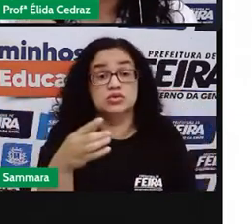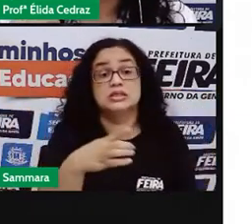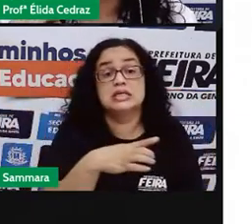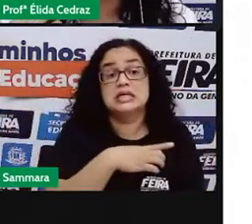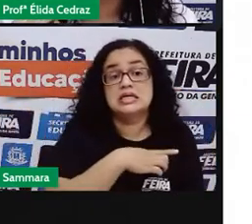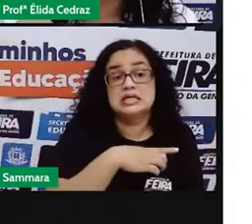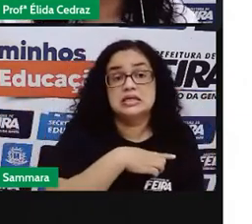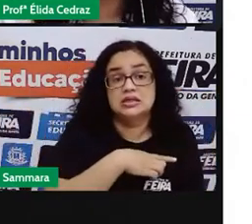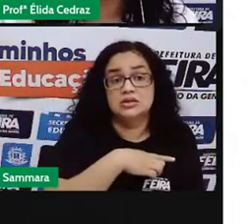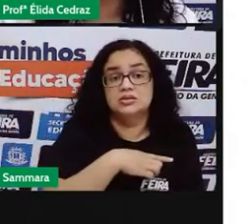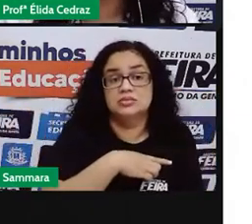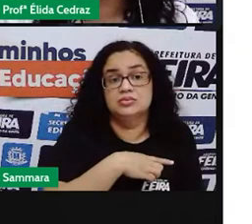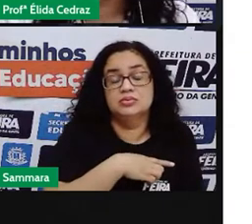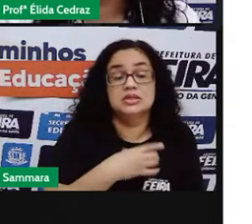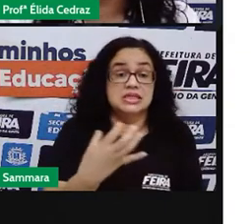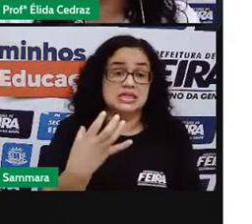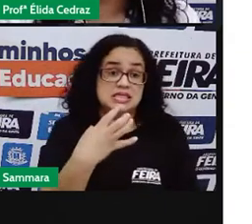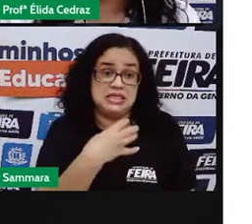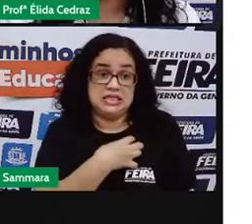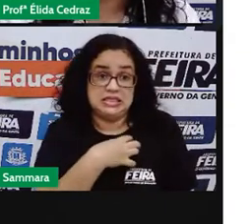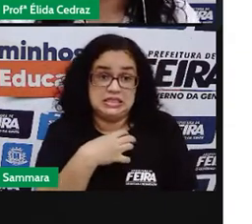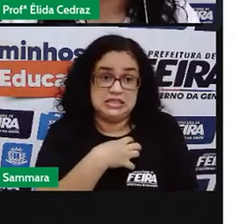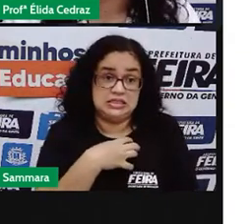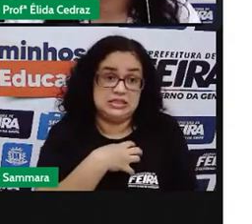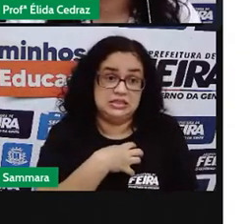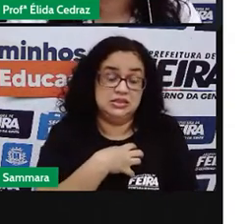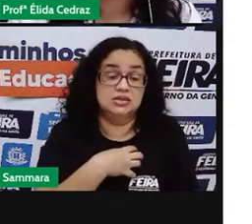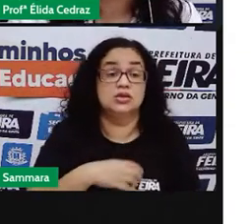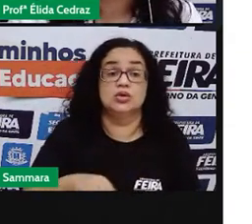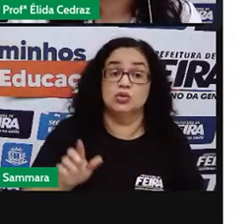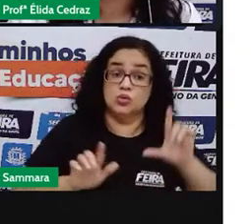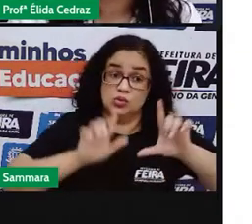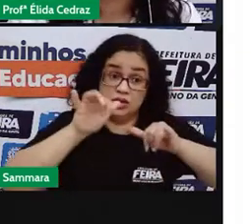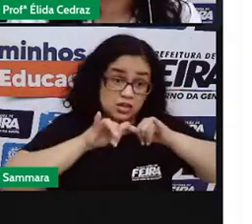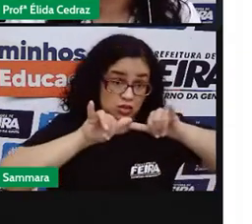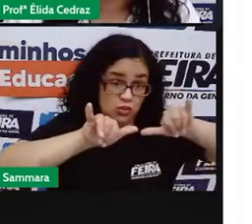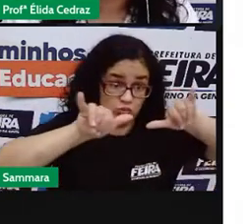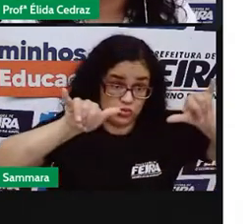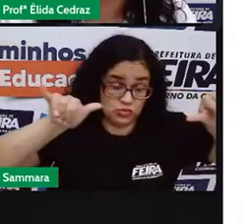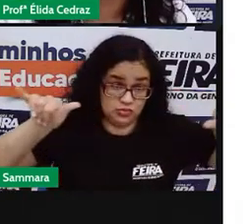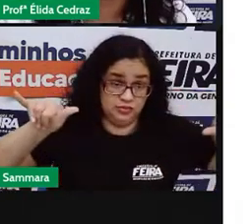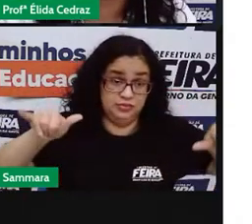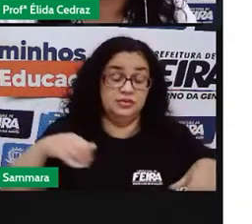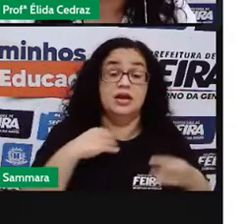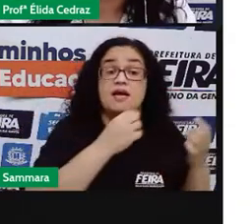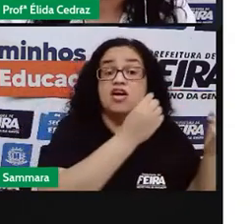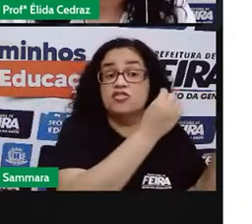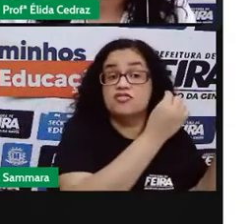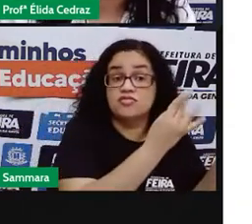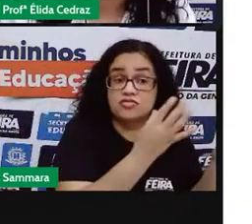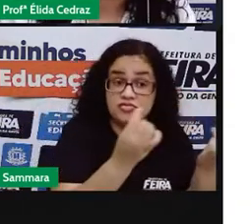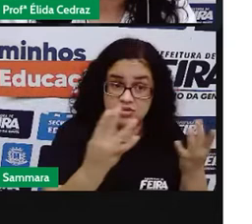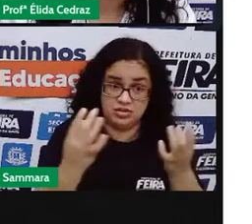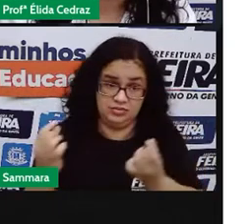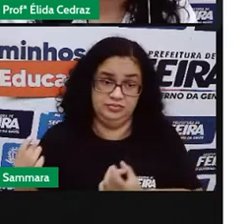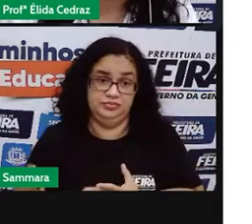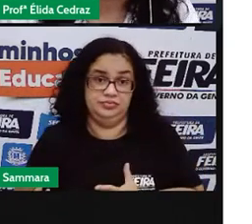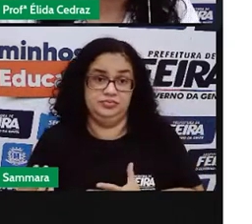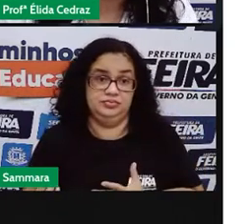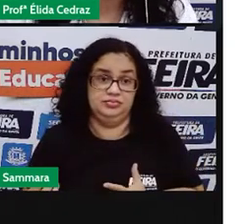o mesmo sentido, que é o anúncio daquele produto, a venda daquele produto.